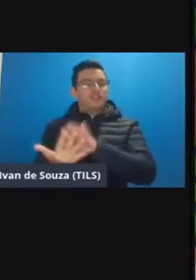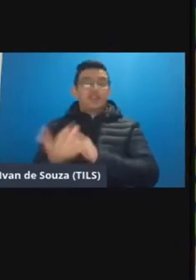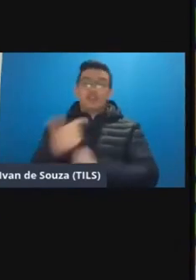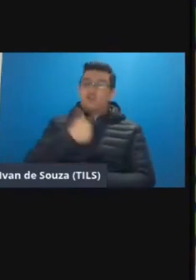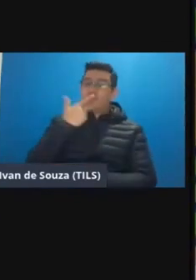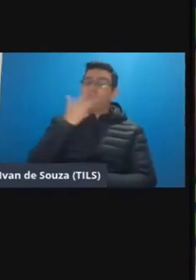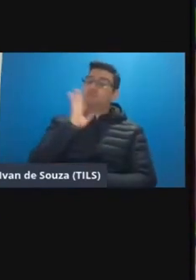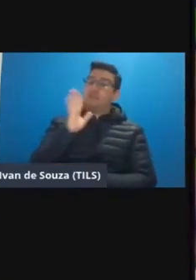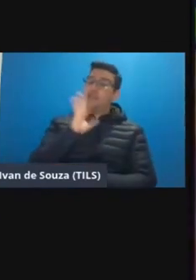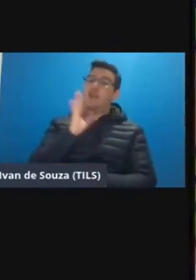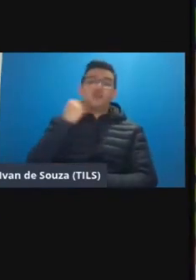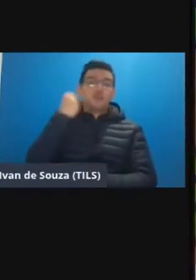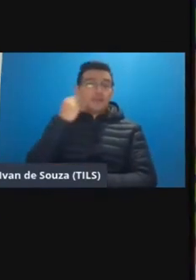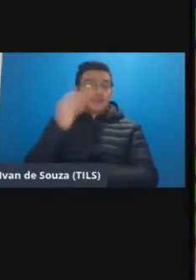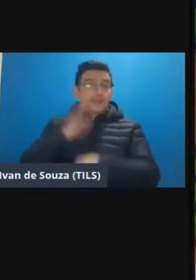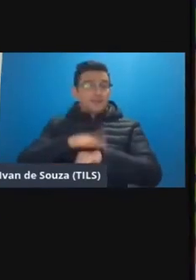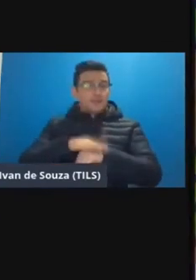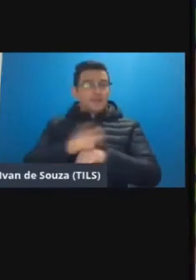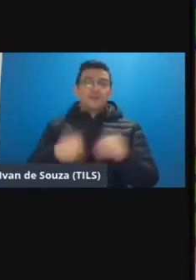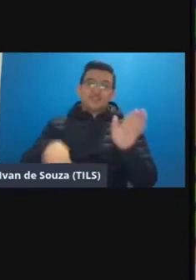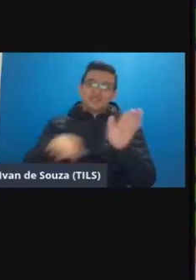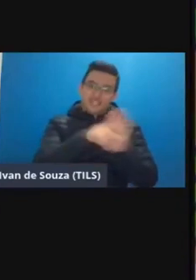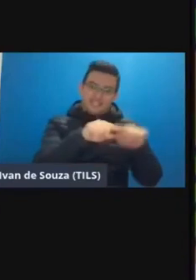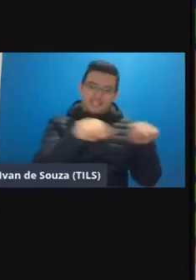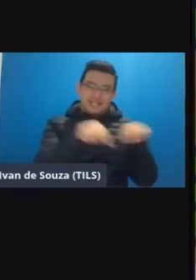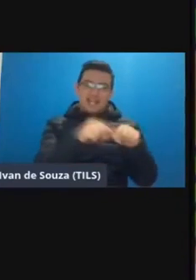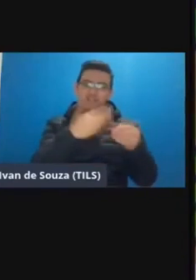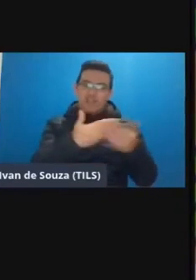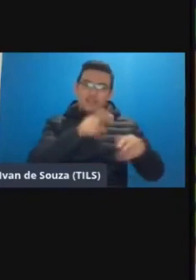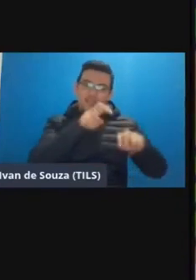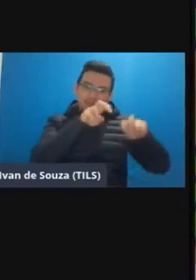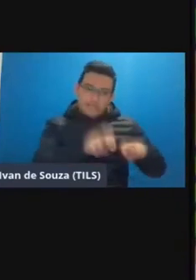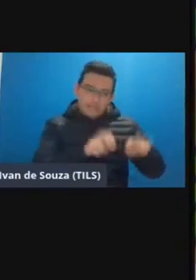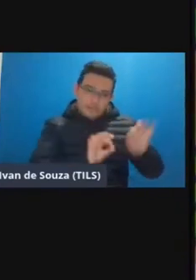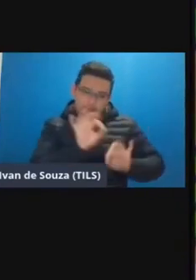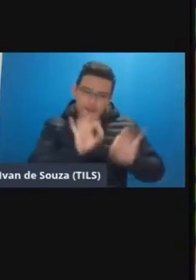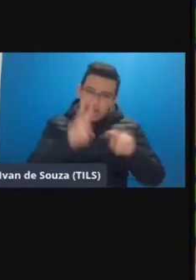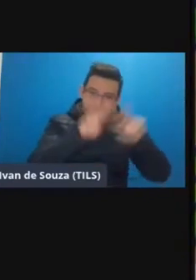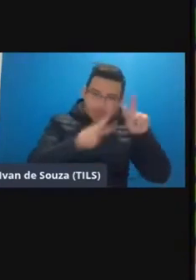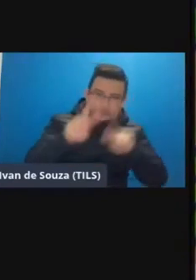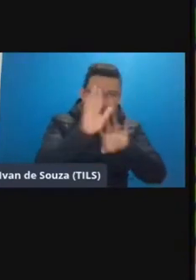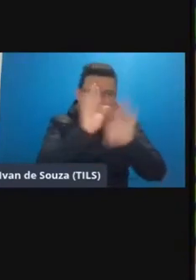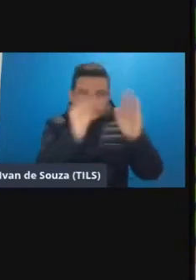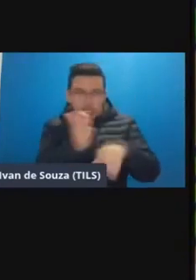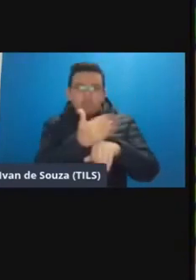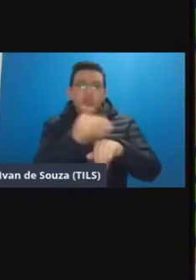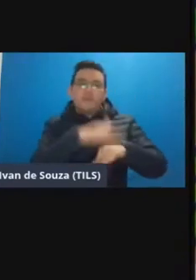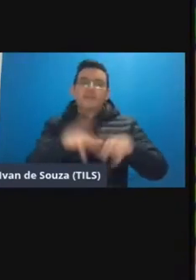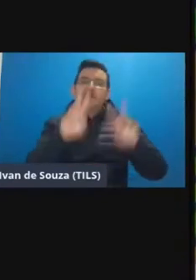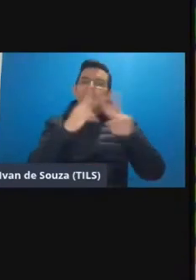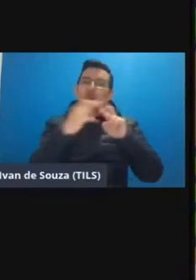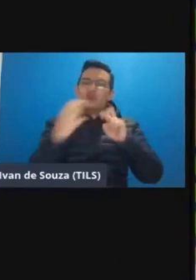ah que legal né vou poder vivenciar esse momento cheguei na sala de aula sentei me preparei analisei o ambiente virtual deles antes eles tinham todas